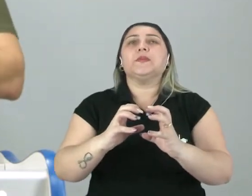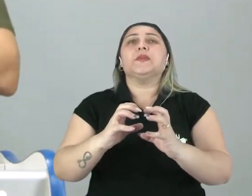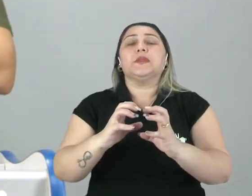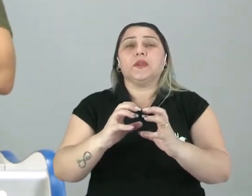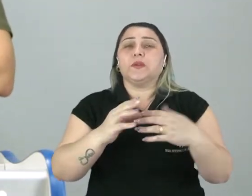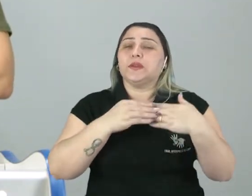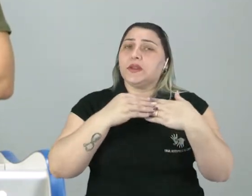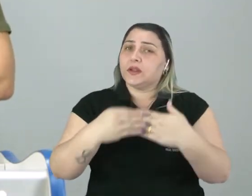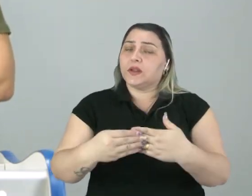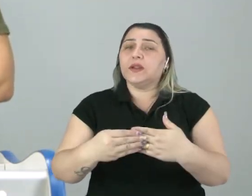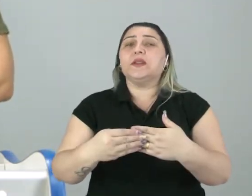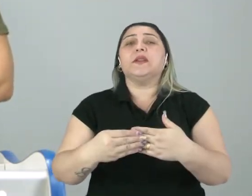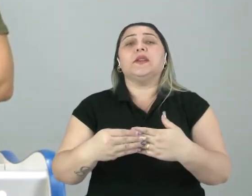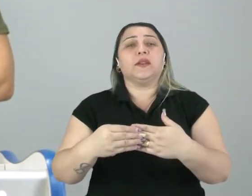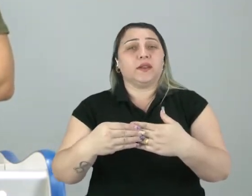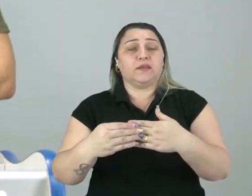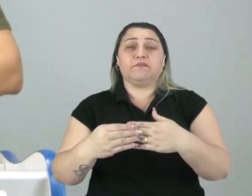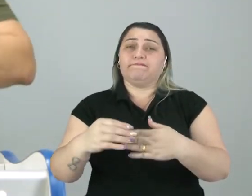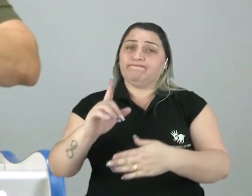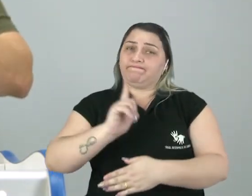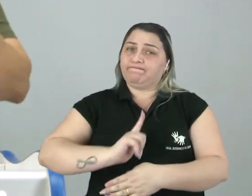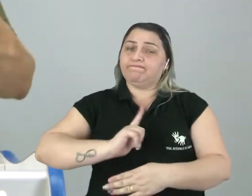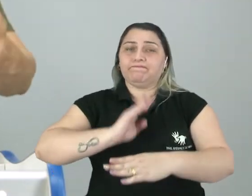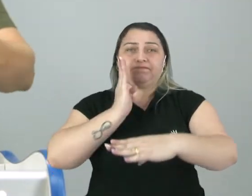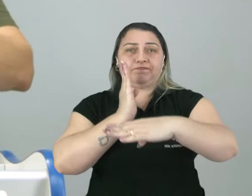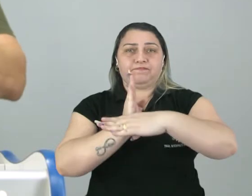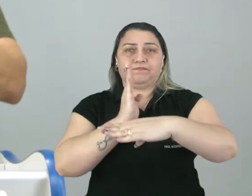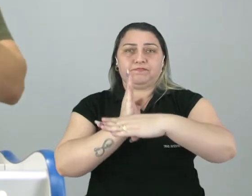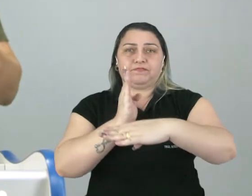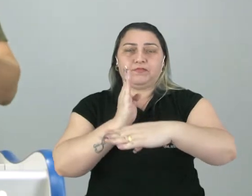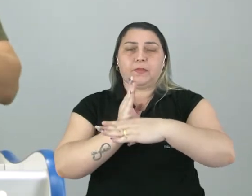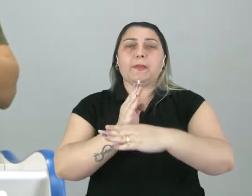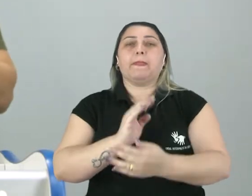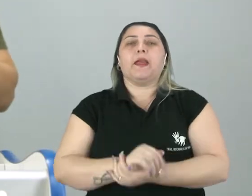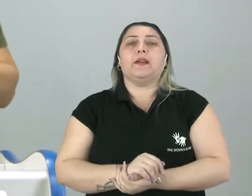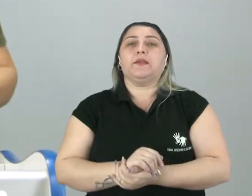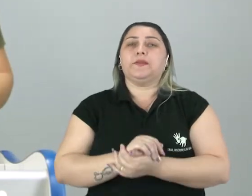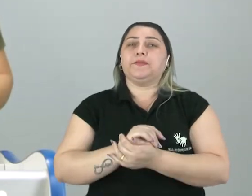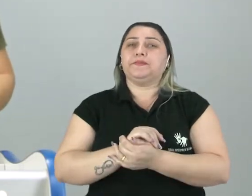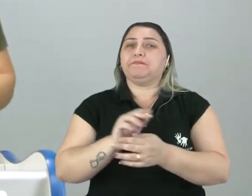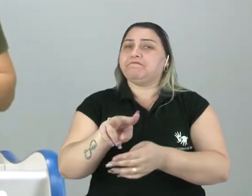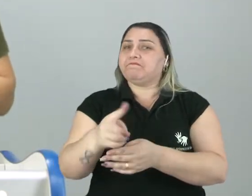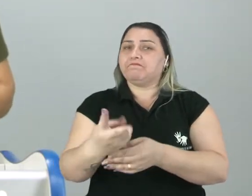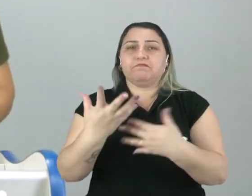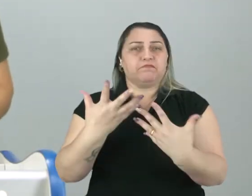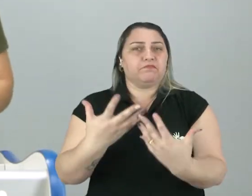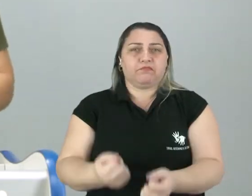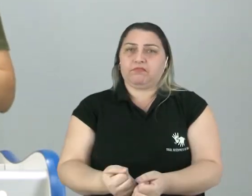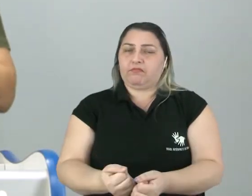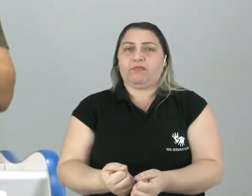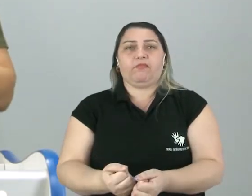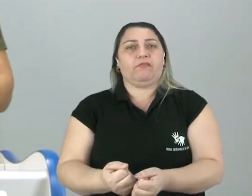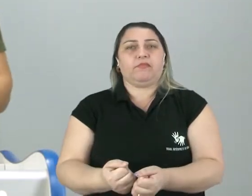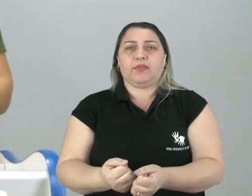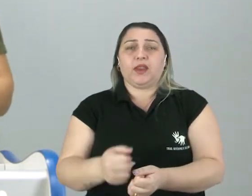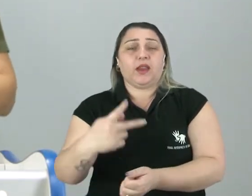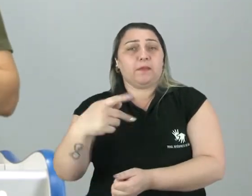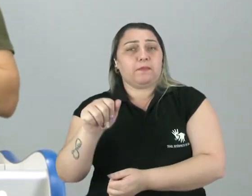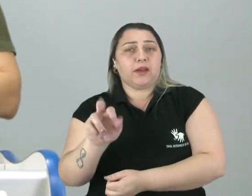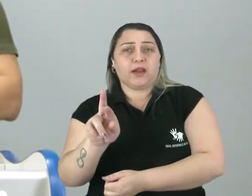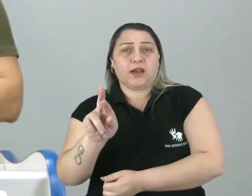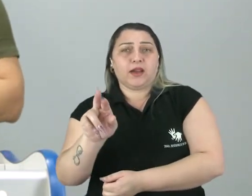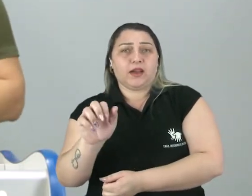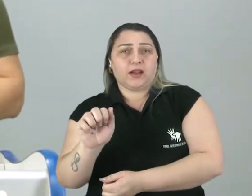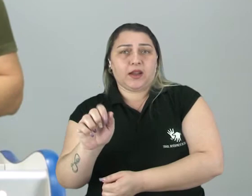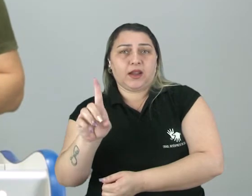traduzidos na literatura barroca. As oposições, os contrários, as antíteses, os paradoxos,